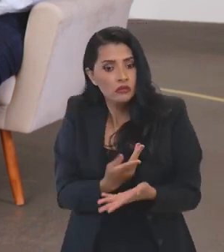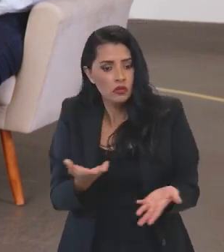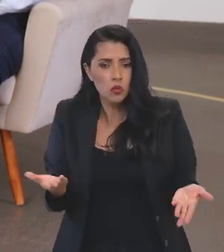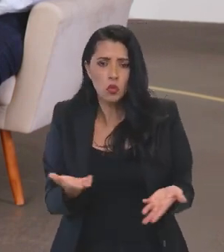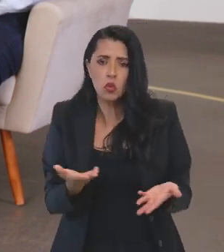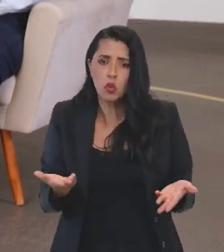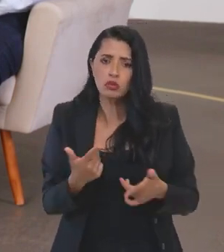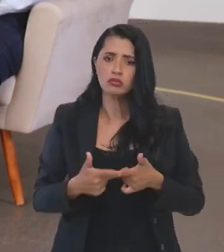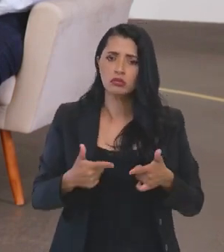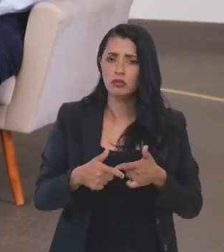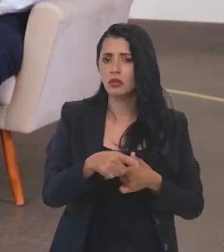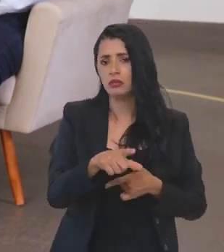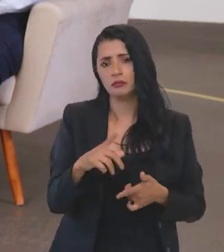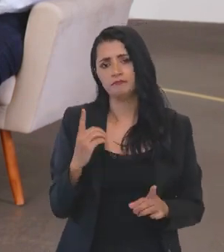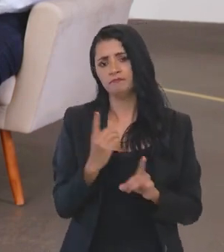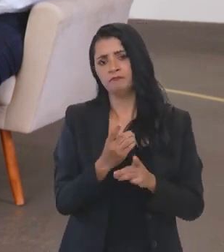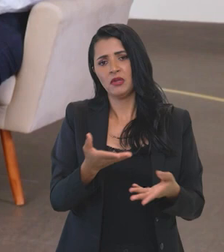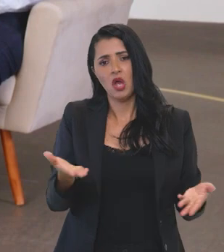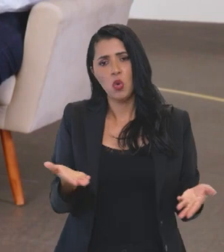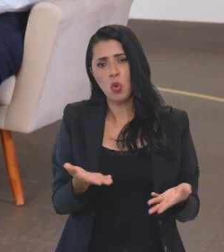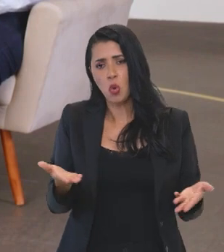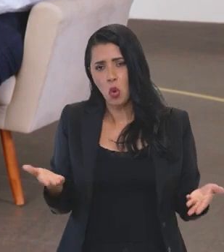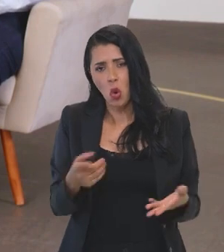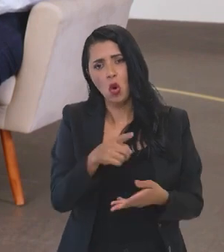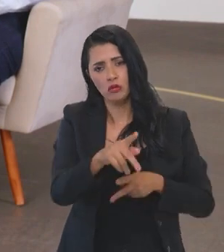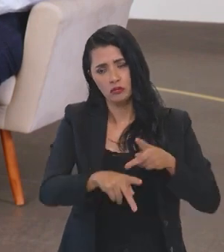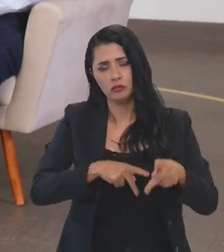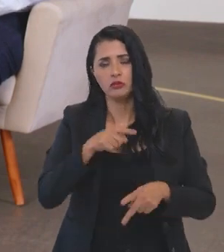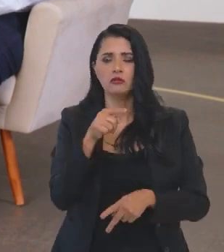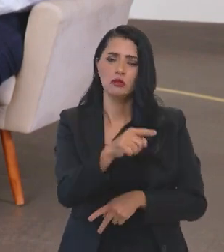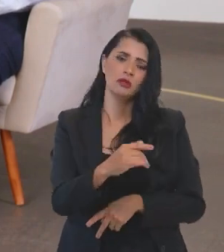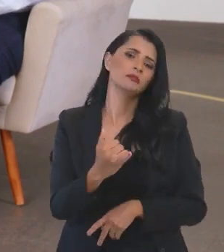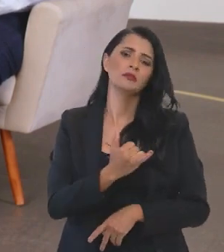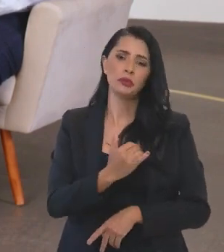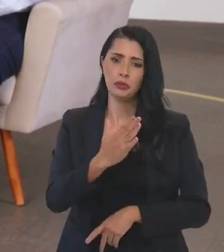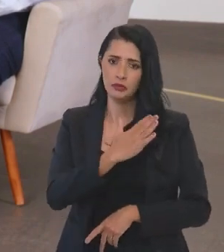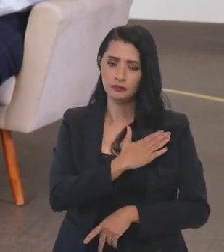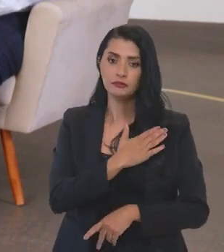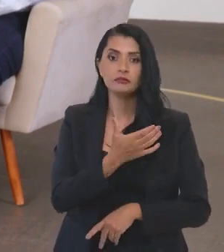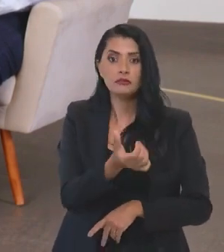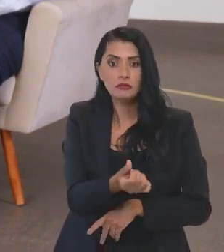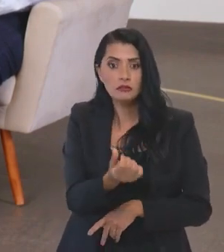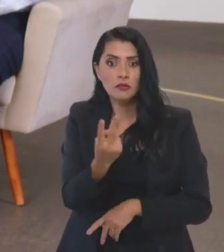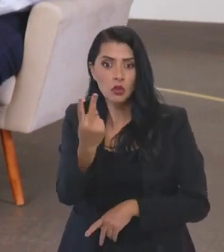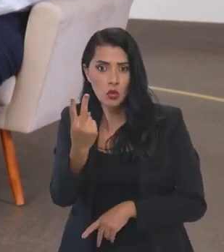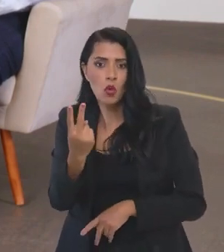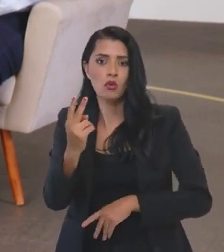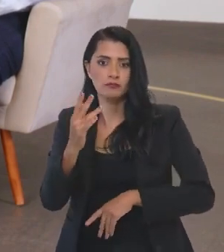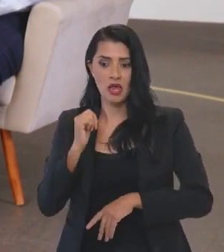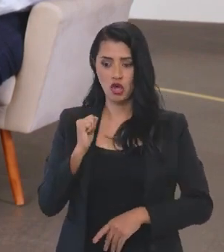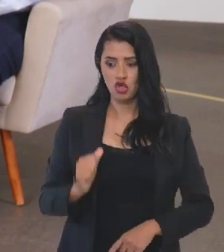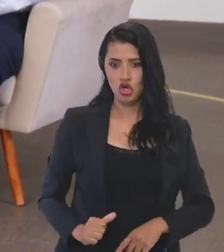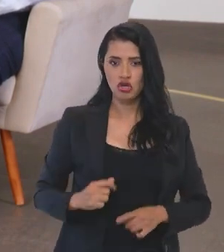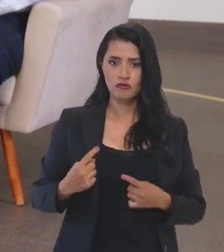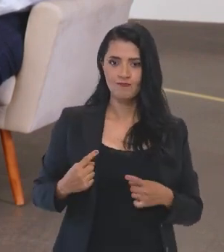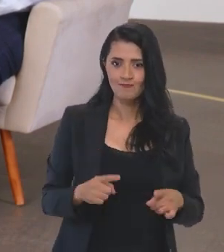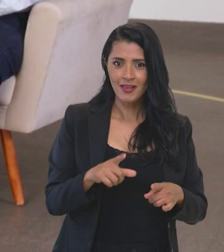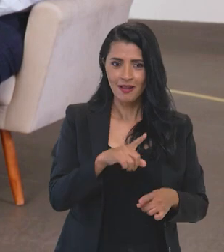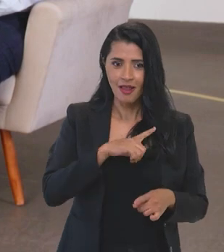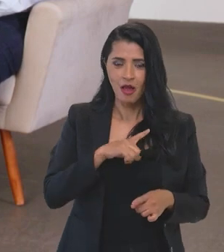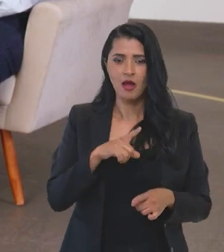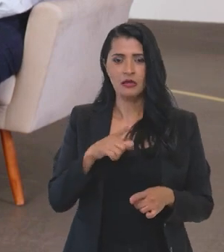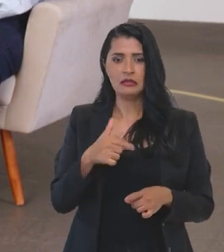que chegou a esse quadro deplorável que se encontra o povo ali, Yanomami. 62 agentes de